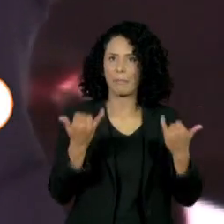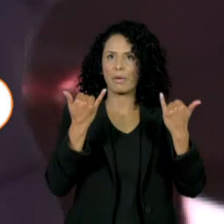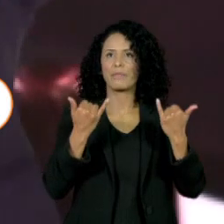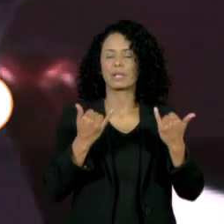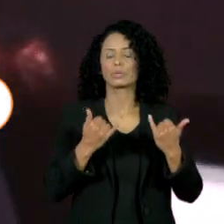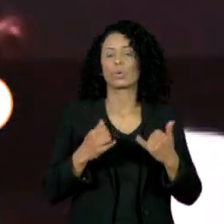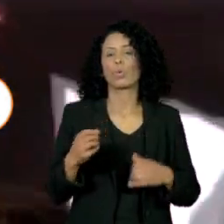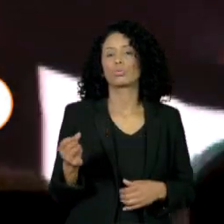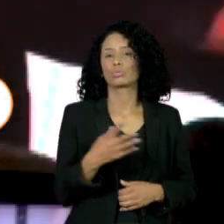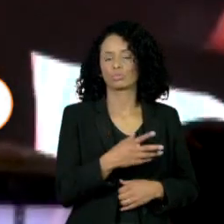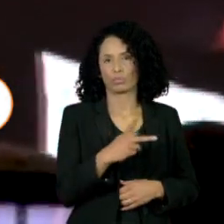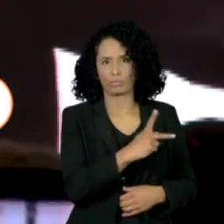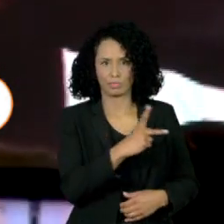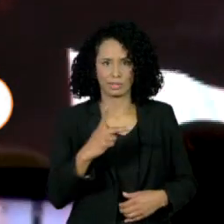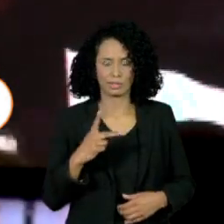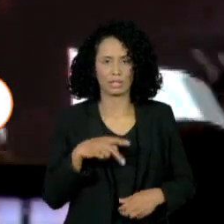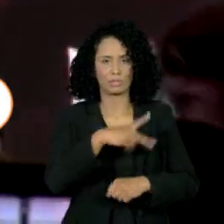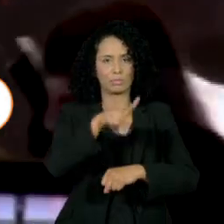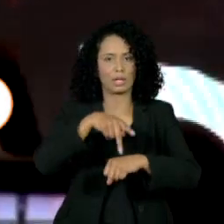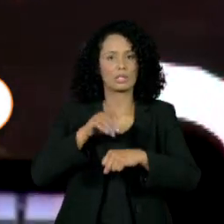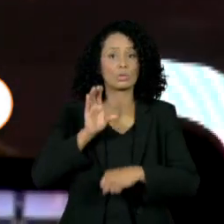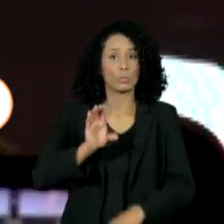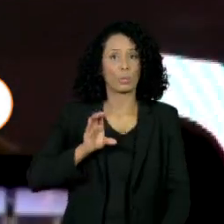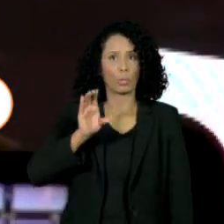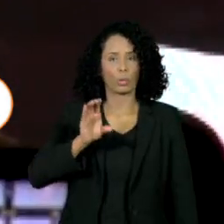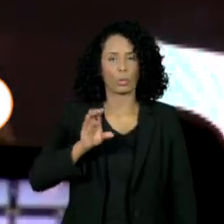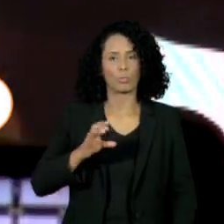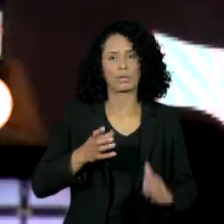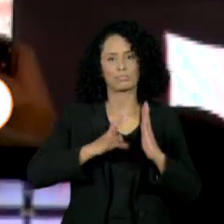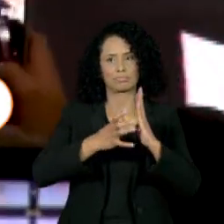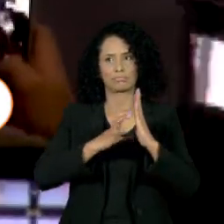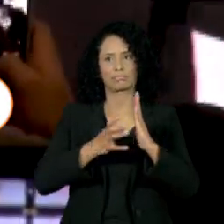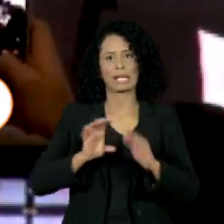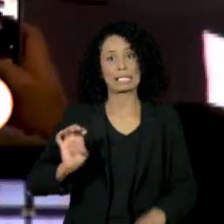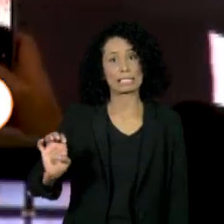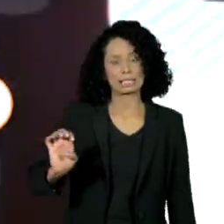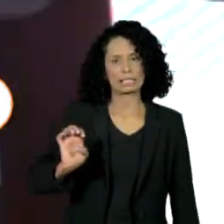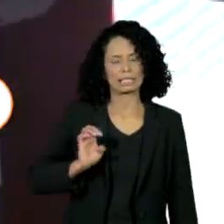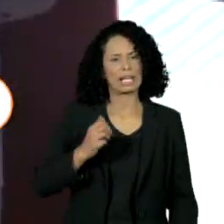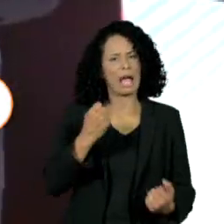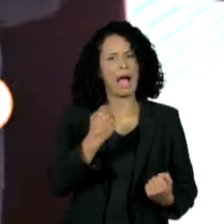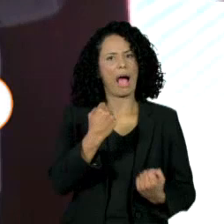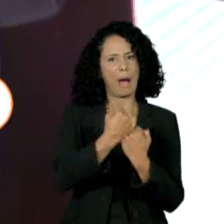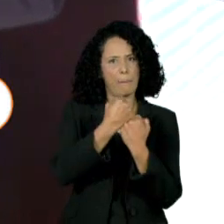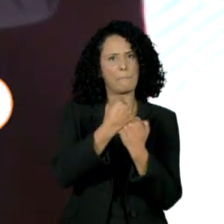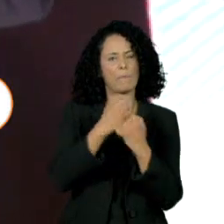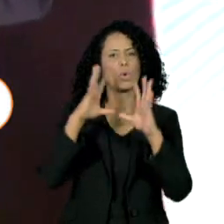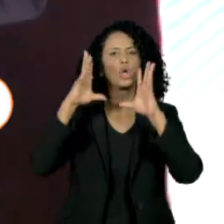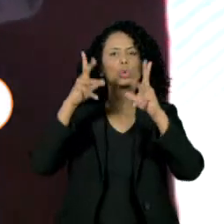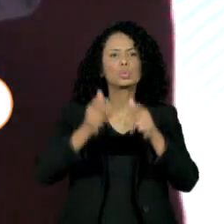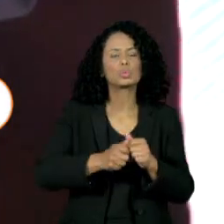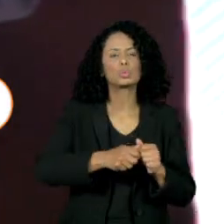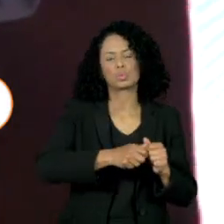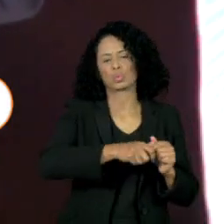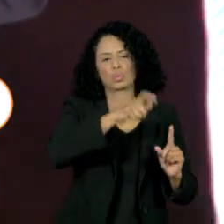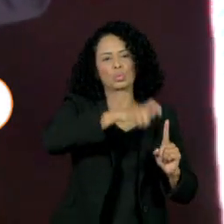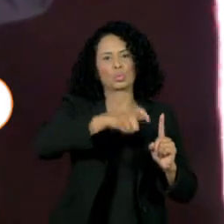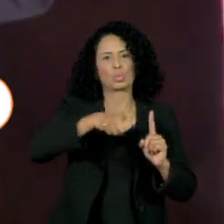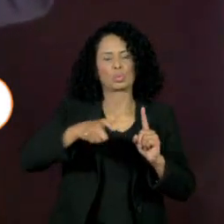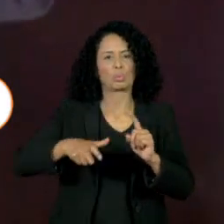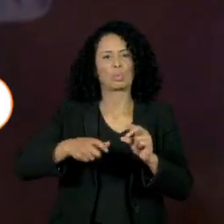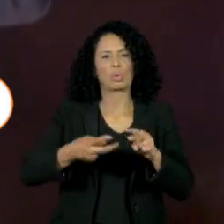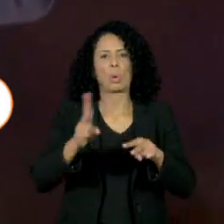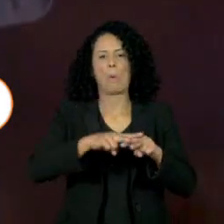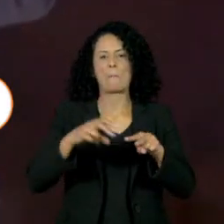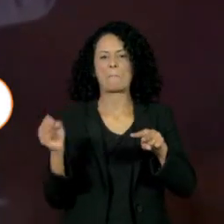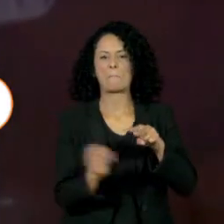Colômbia, Gustavo Petro, que é de esquerda, defende a libertação de todos os meninos presos porque